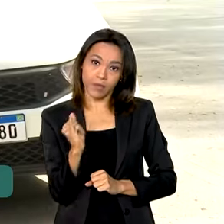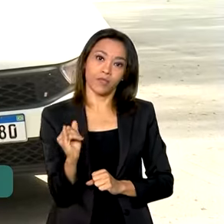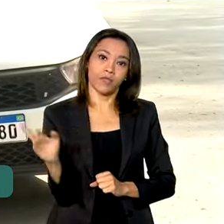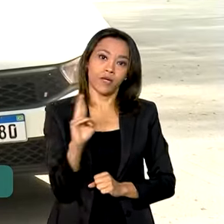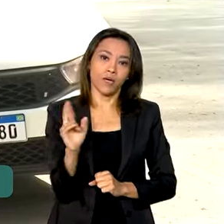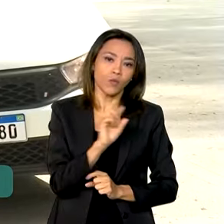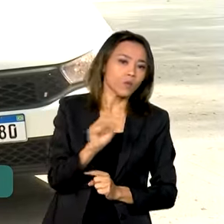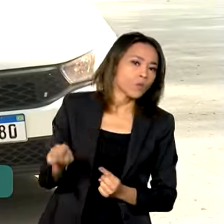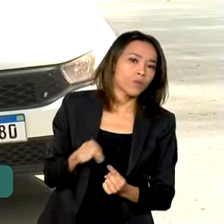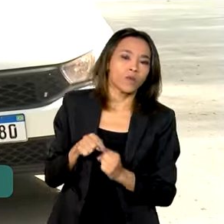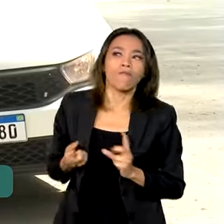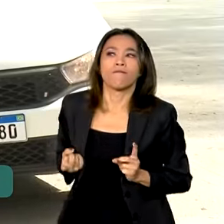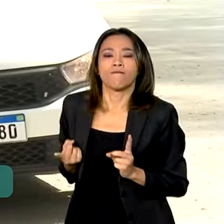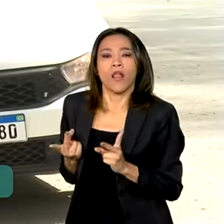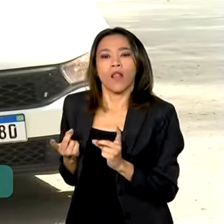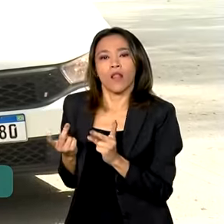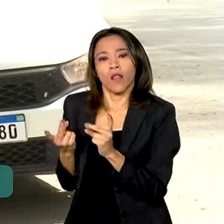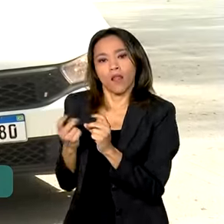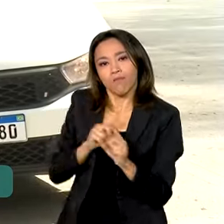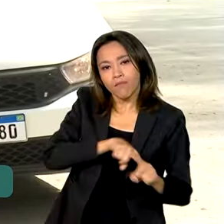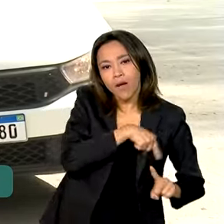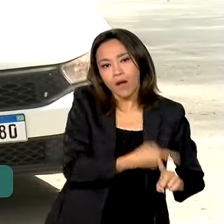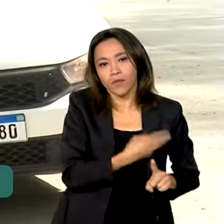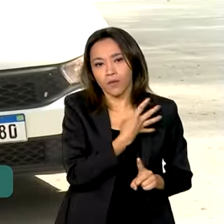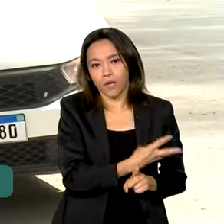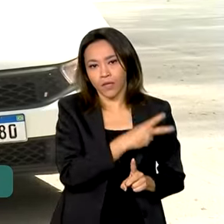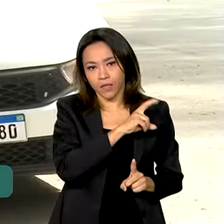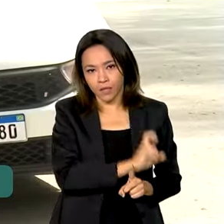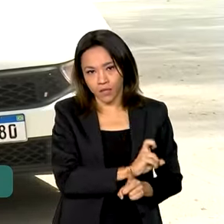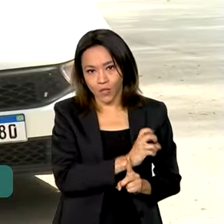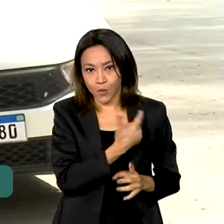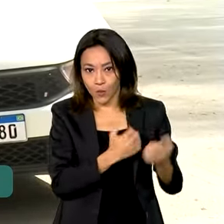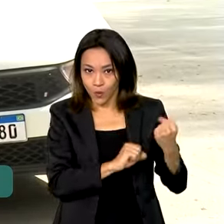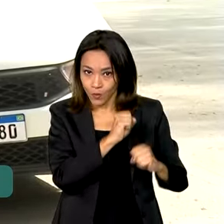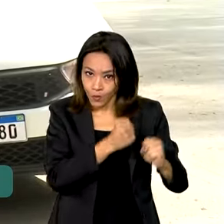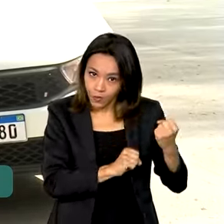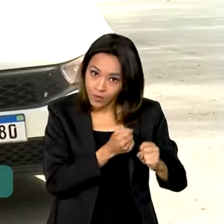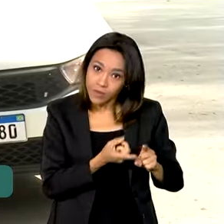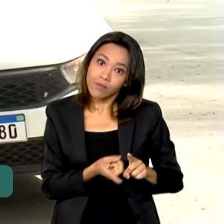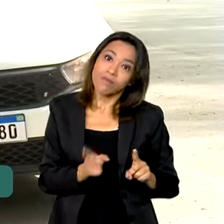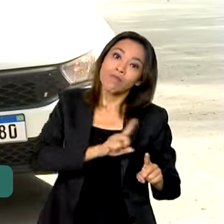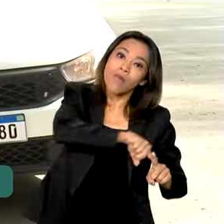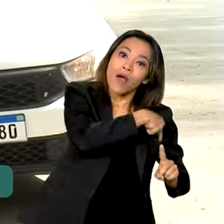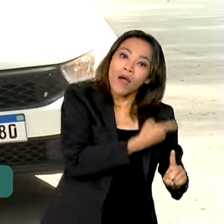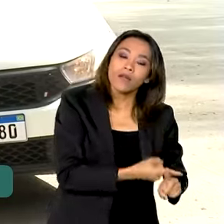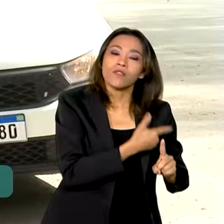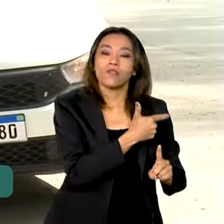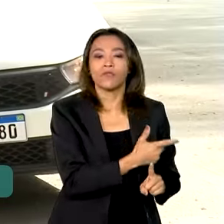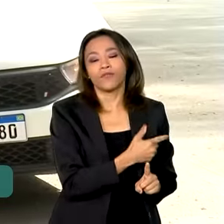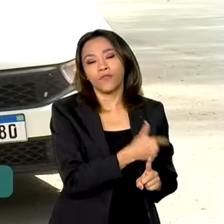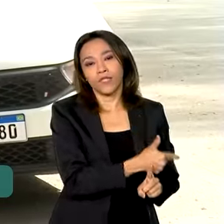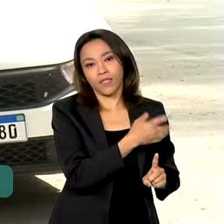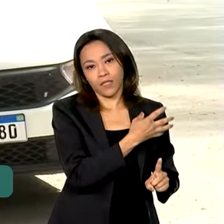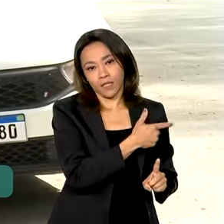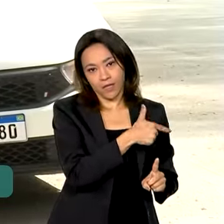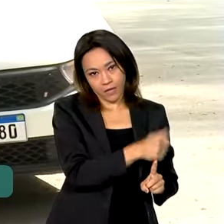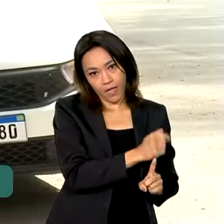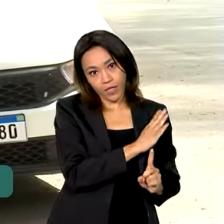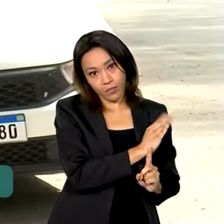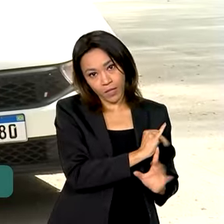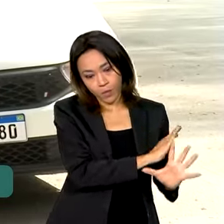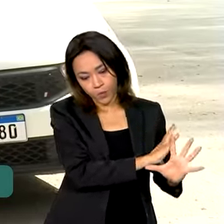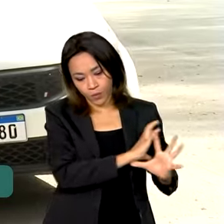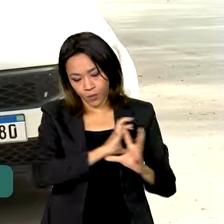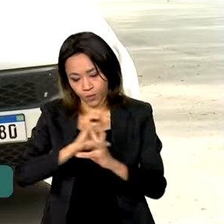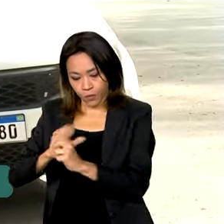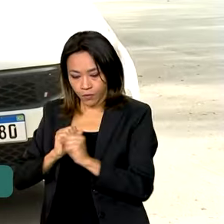comercialização, mais 45 bilhões e industrialização, mais 27 bilhões de reais. Tudo isso, claro, para